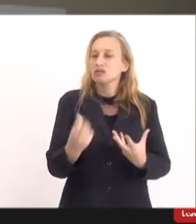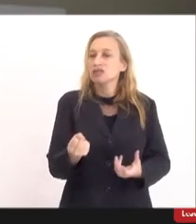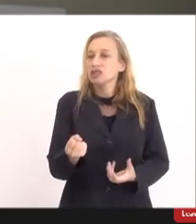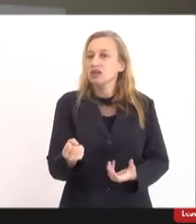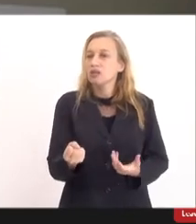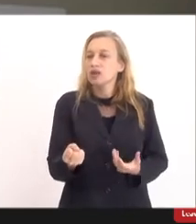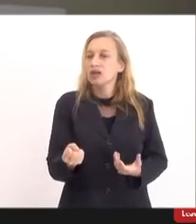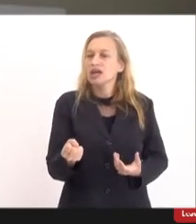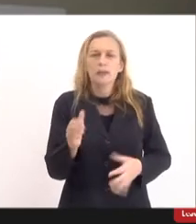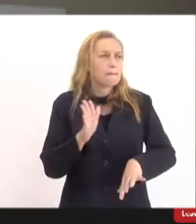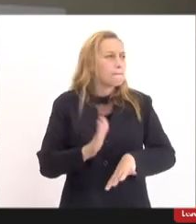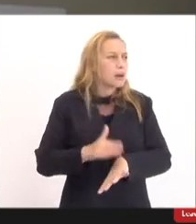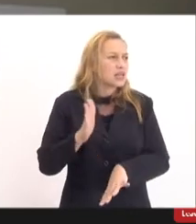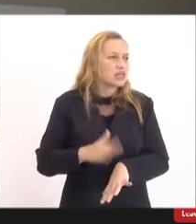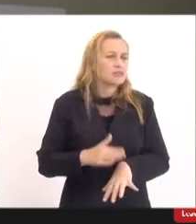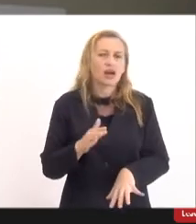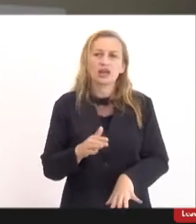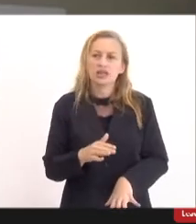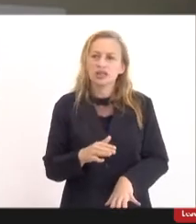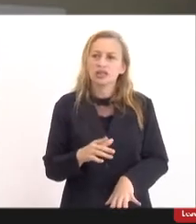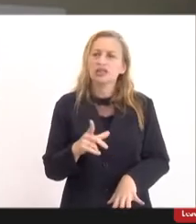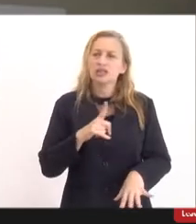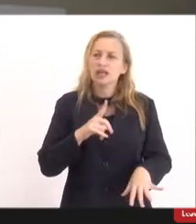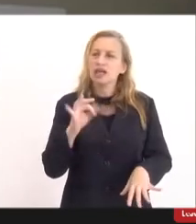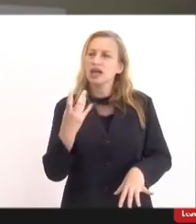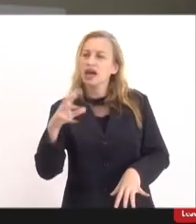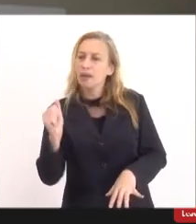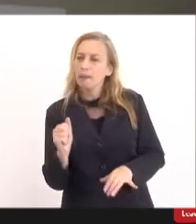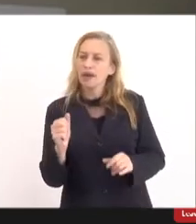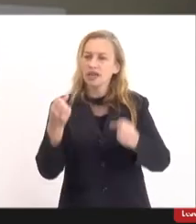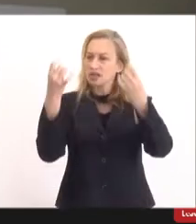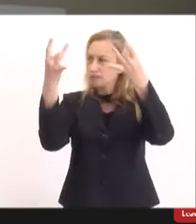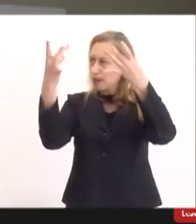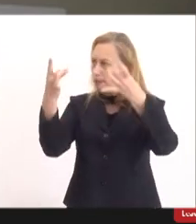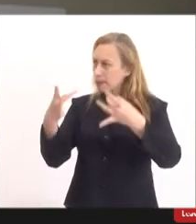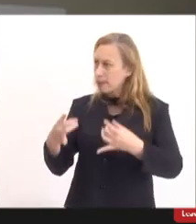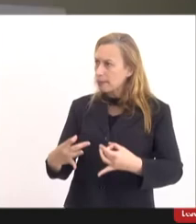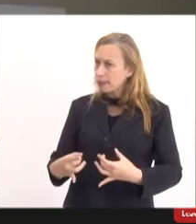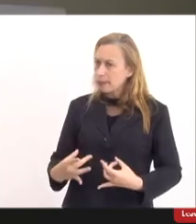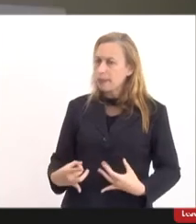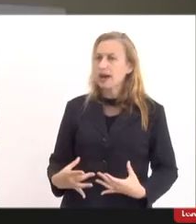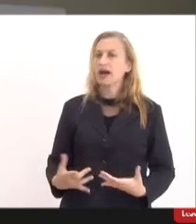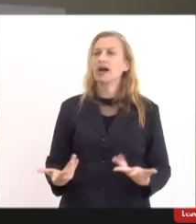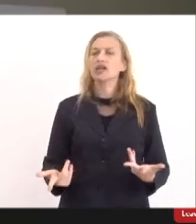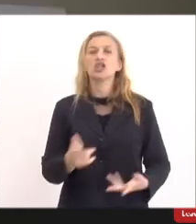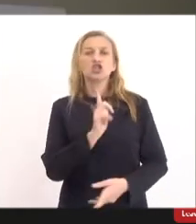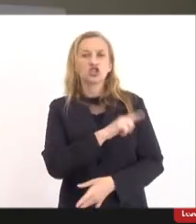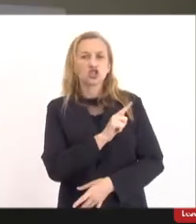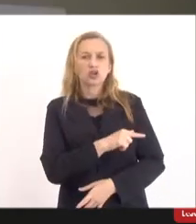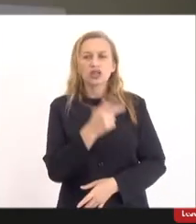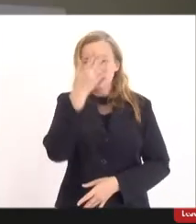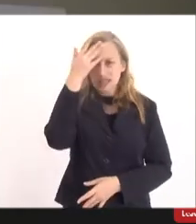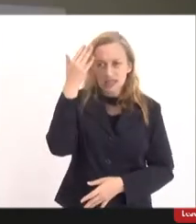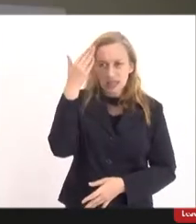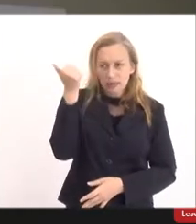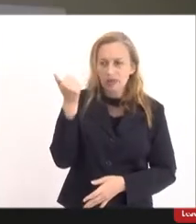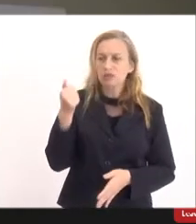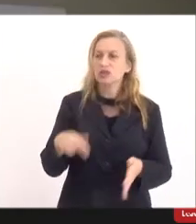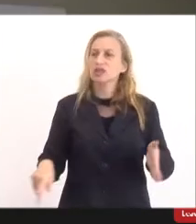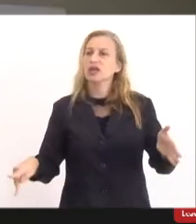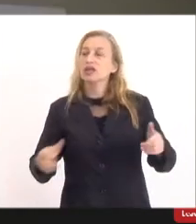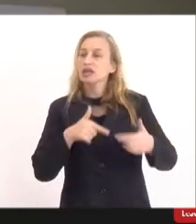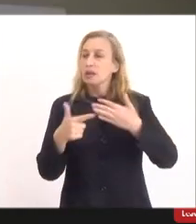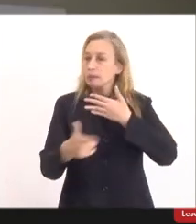cada vez mais se tenha campanhas de esclarecimento pelos gestores, a gente sabe que isso é papel dos gestores,